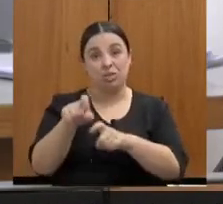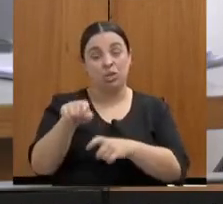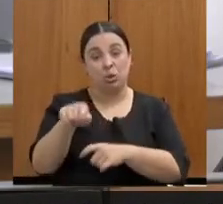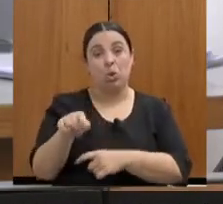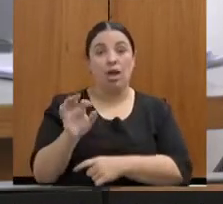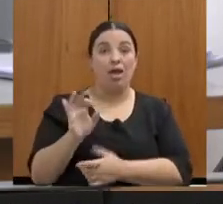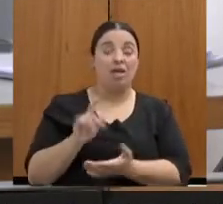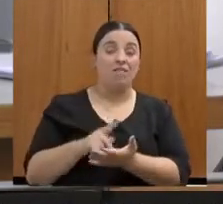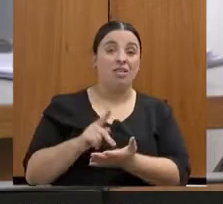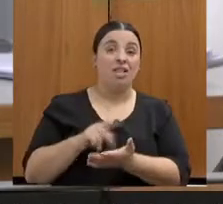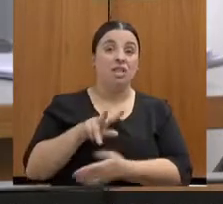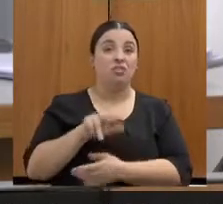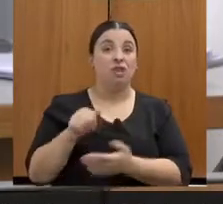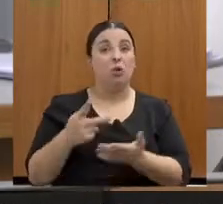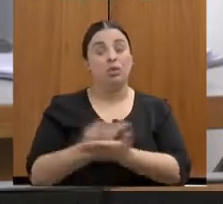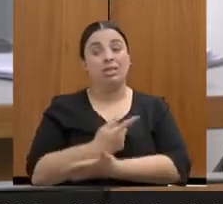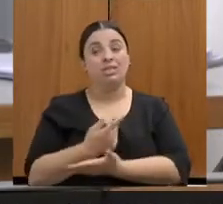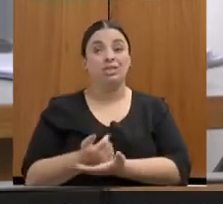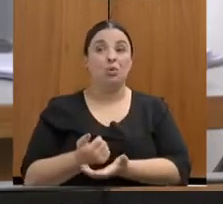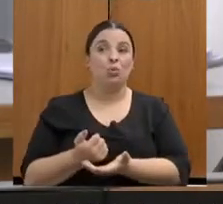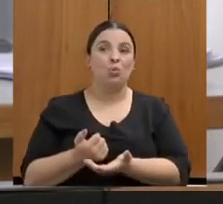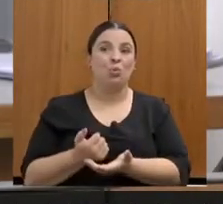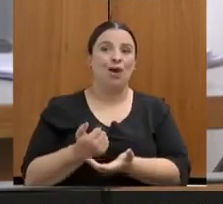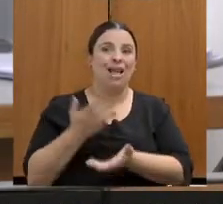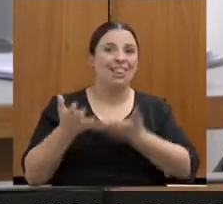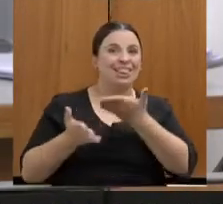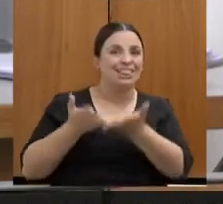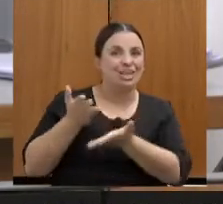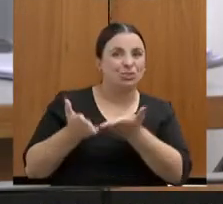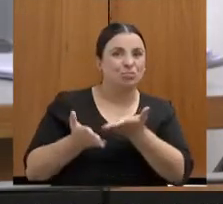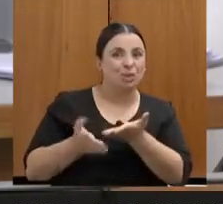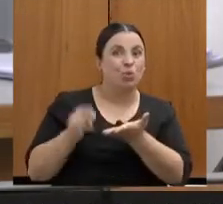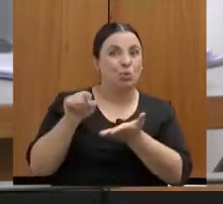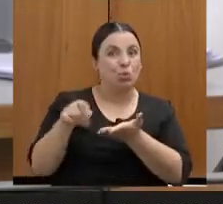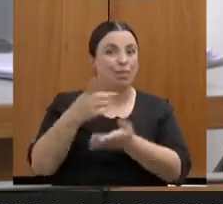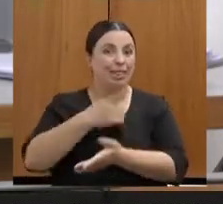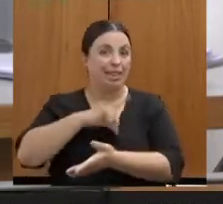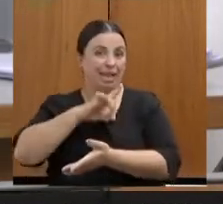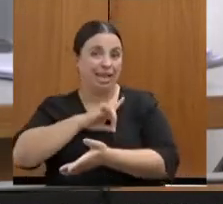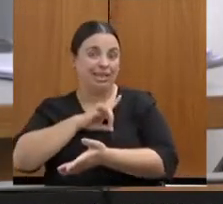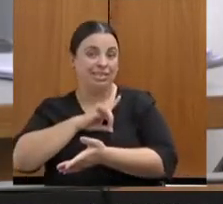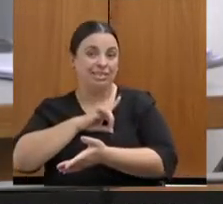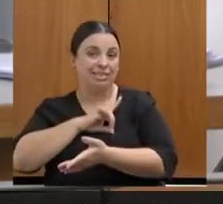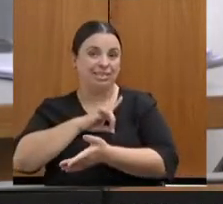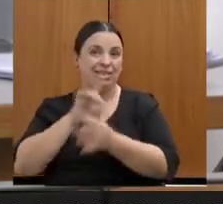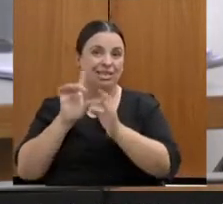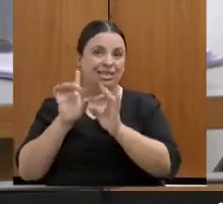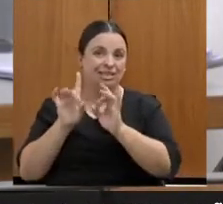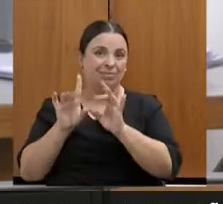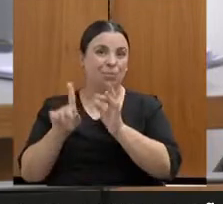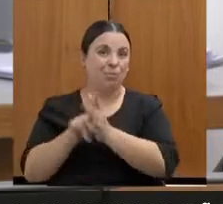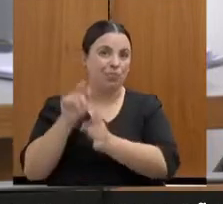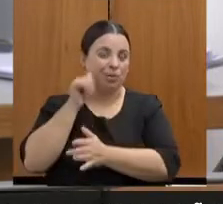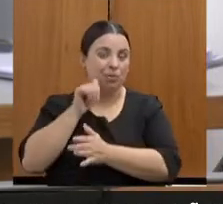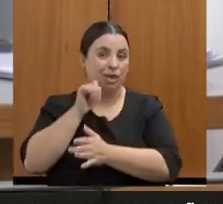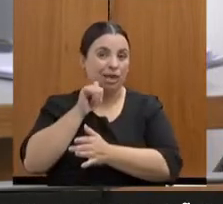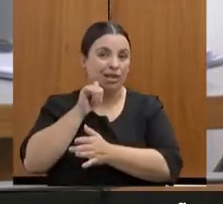um atendimento em uma DEAM diferente do atendimento em outra DEAM. Nós temos, por exemplo,